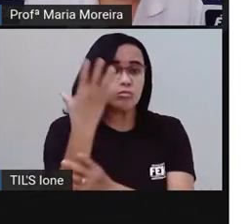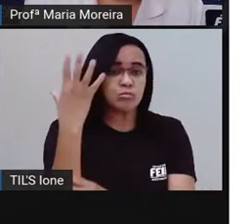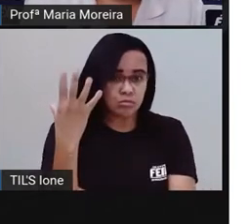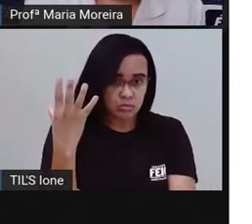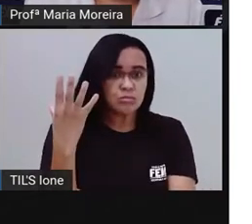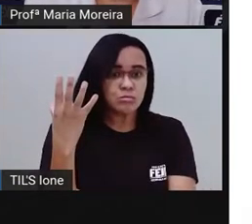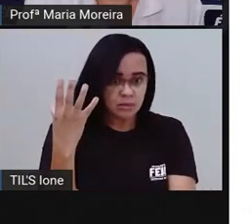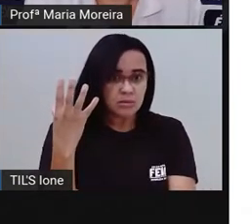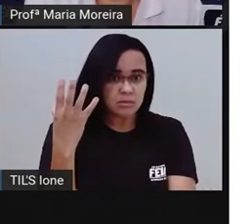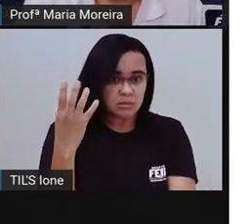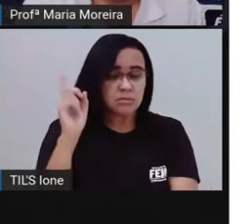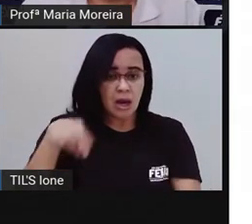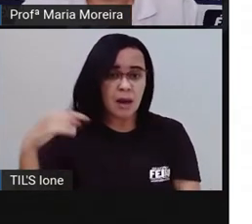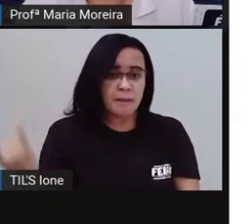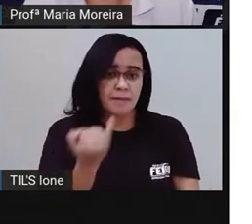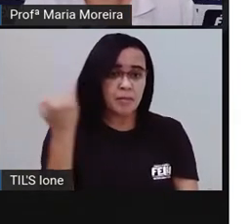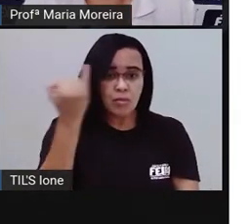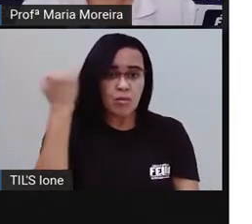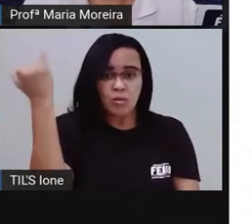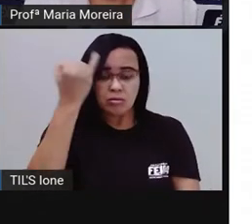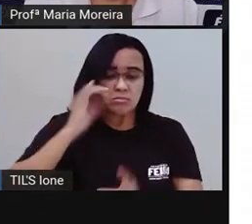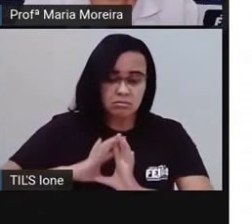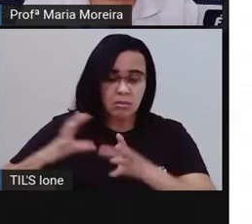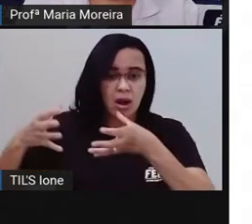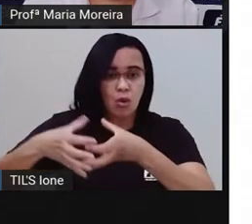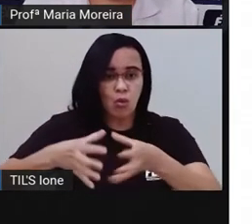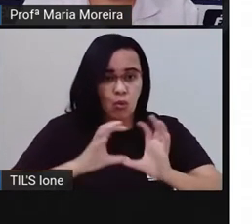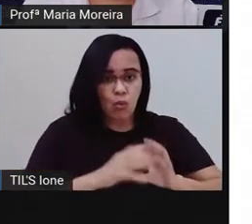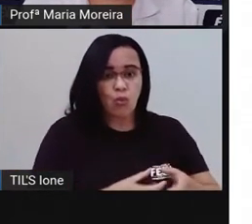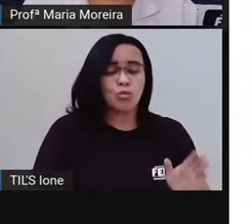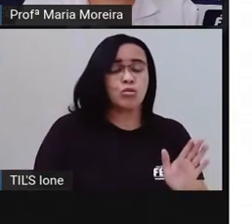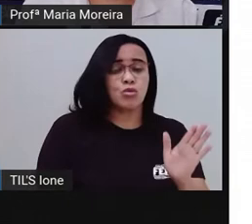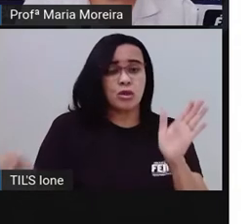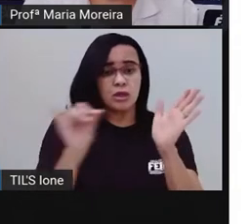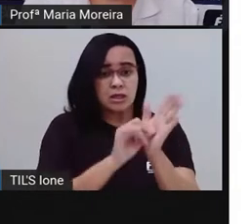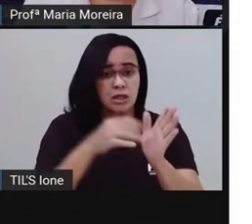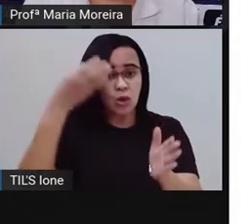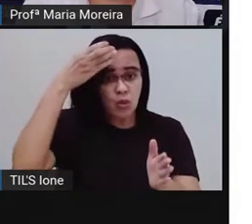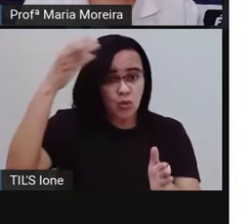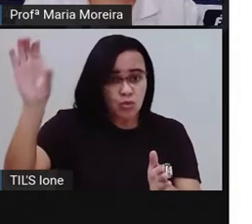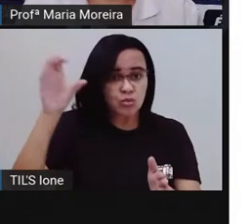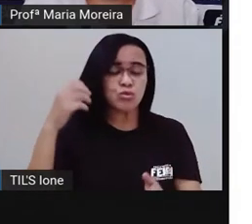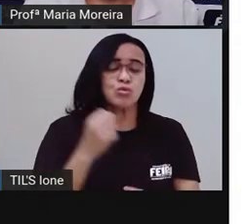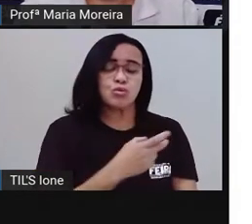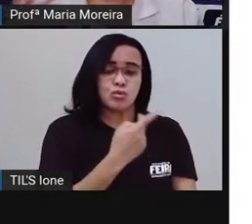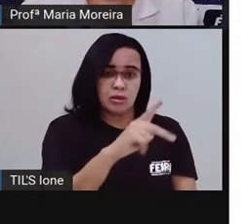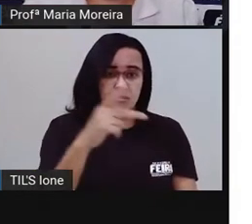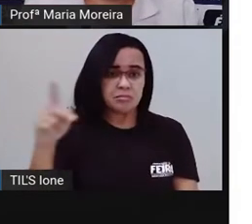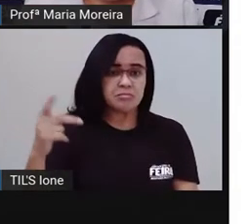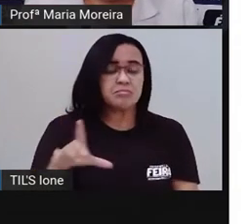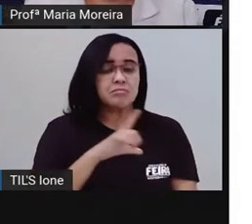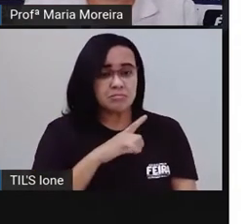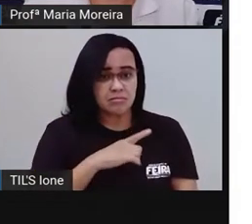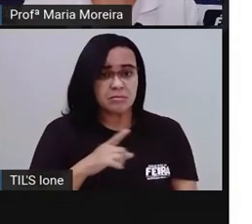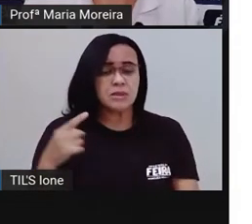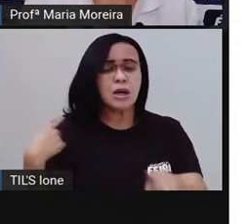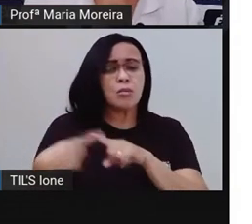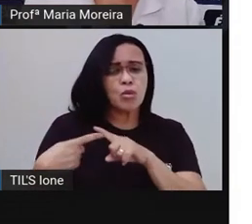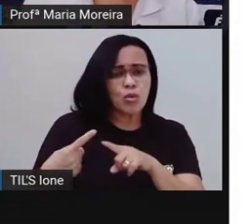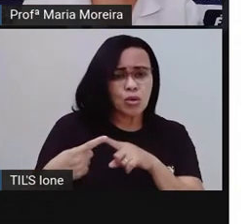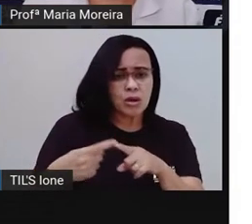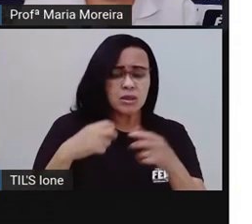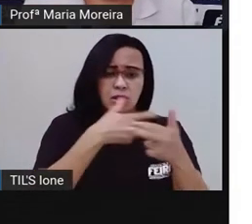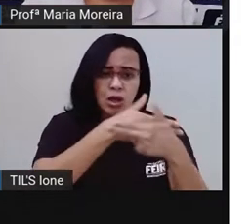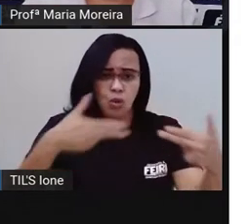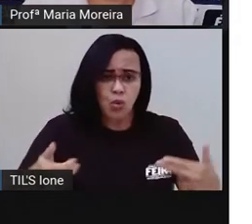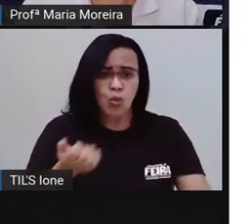continente foi importante para a formação da nossa identidade cultural, né, de como eles influenciaram na culinária, isso,